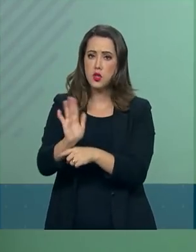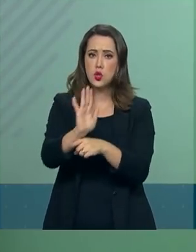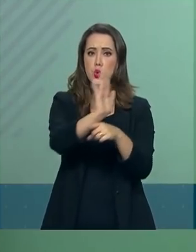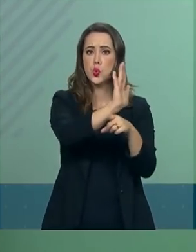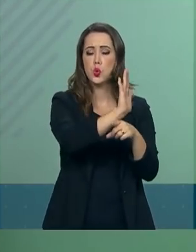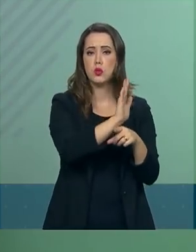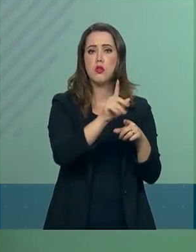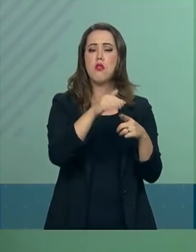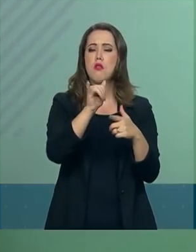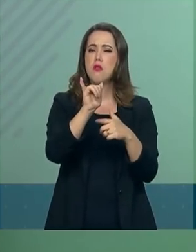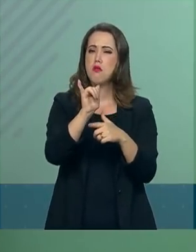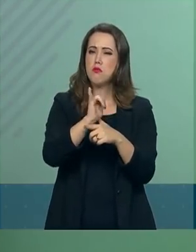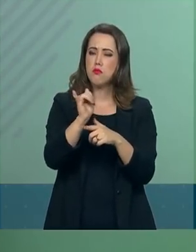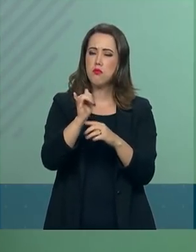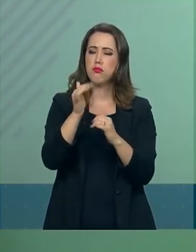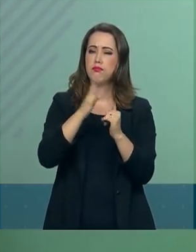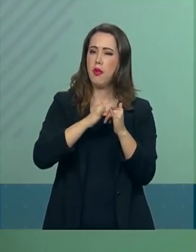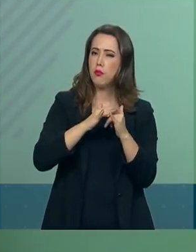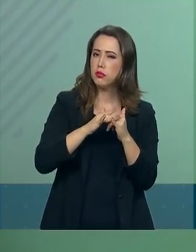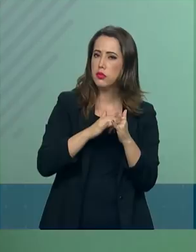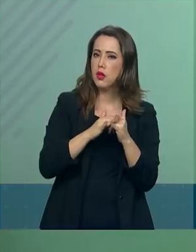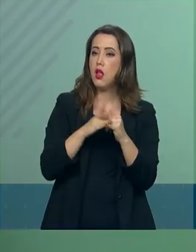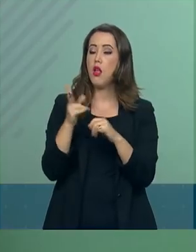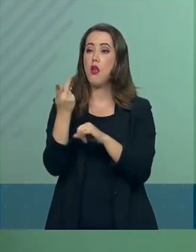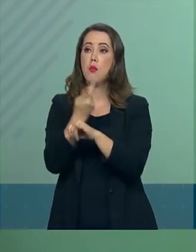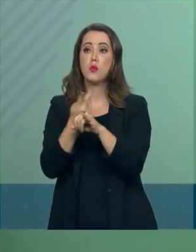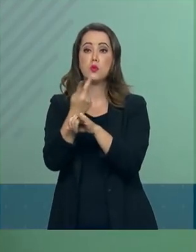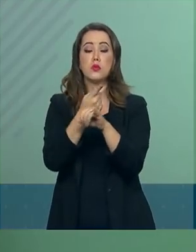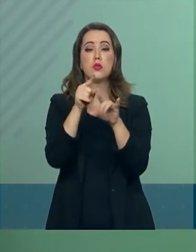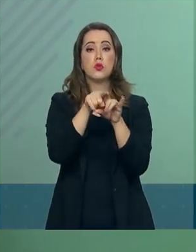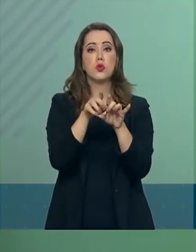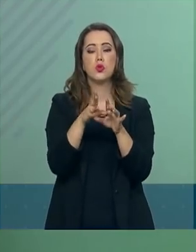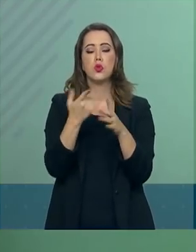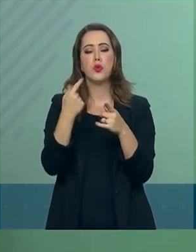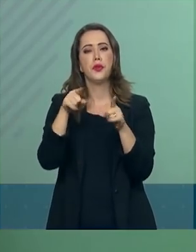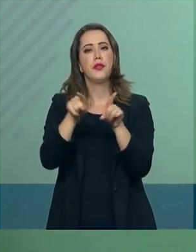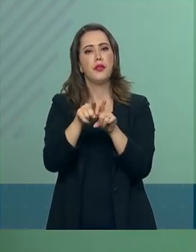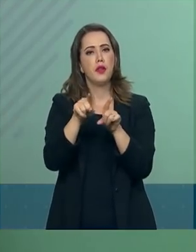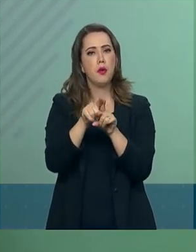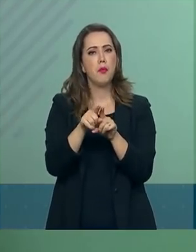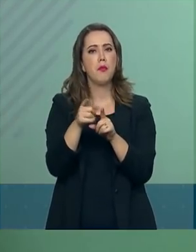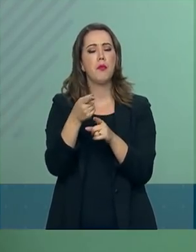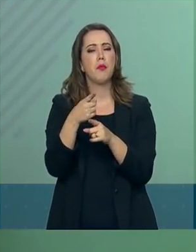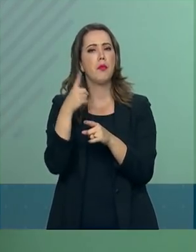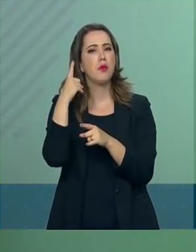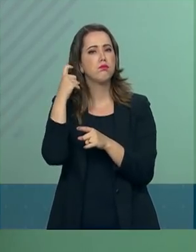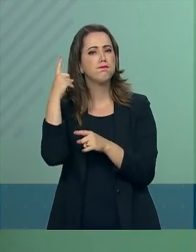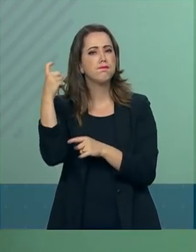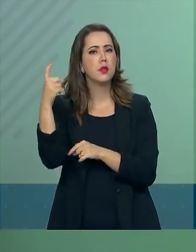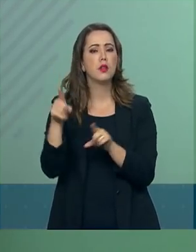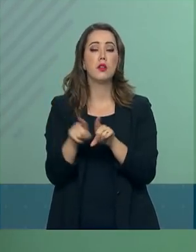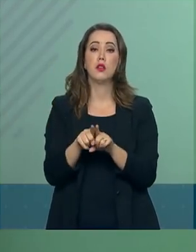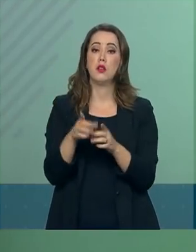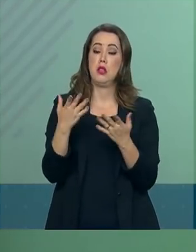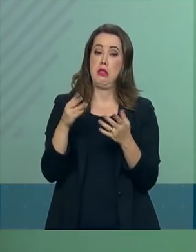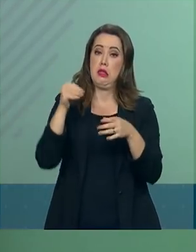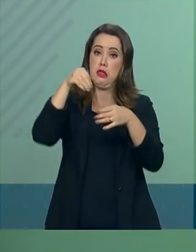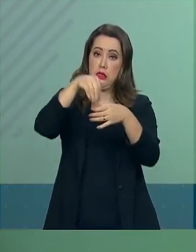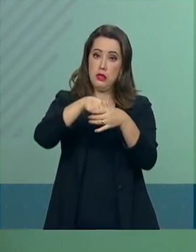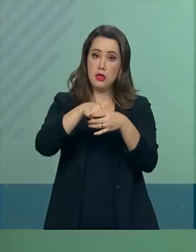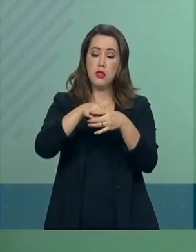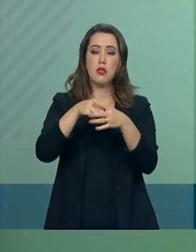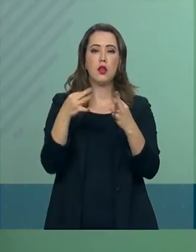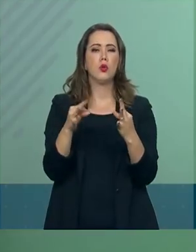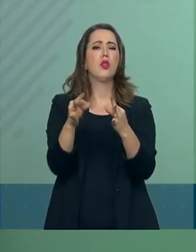buscadores, distribuidores de conteúdo e de streaming de áudio. No meio digital, será